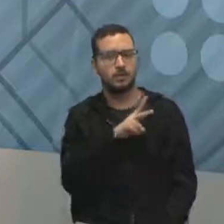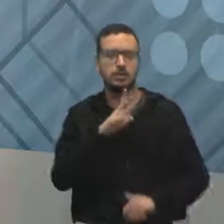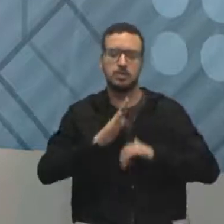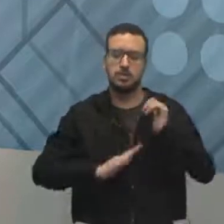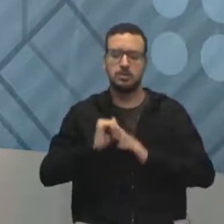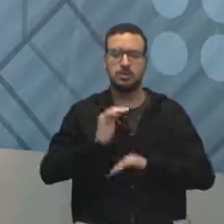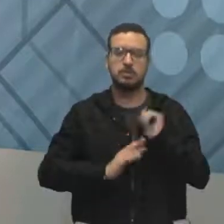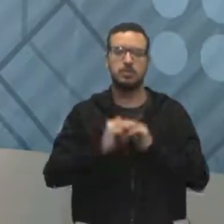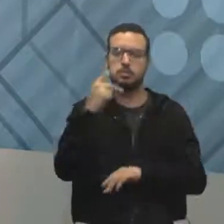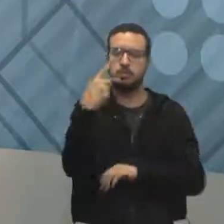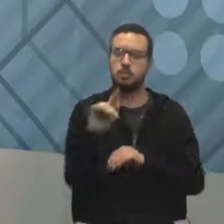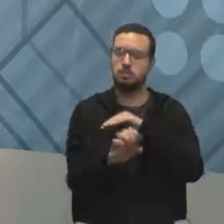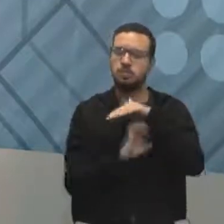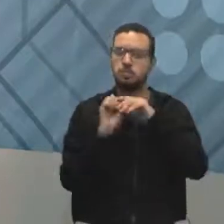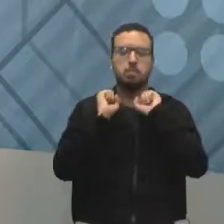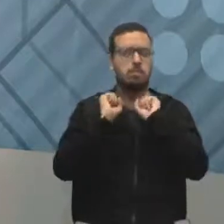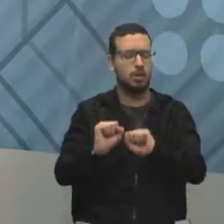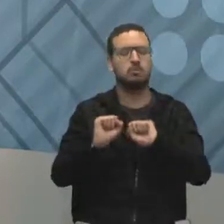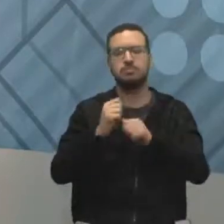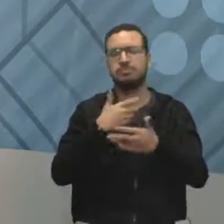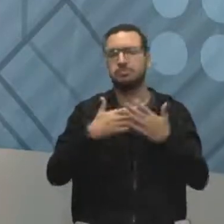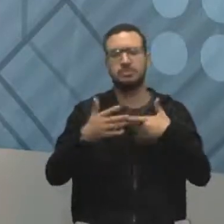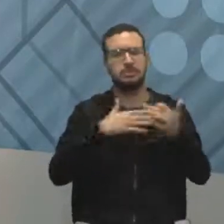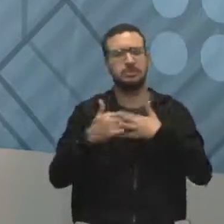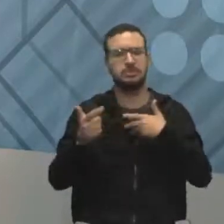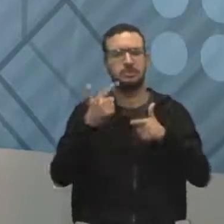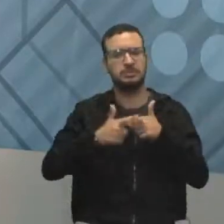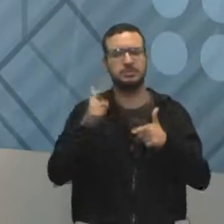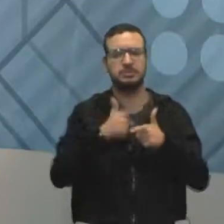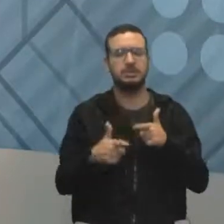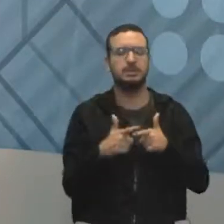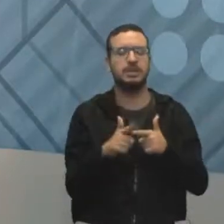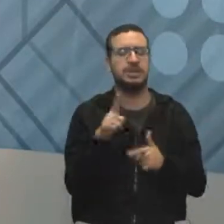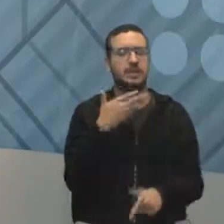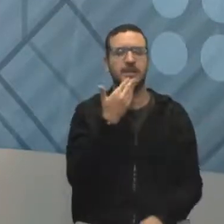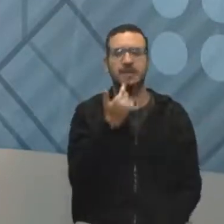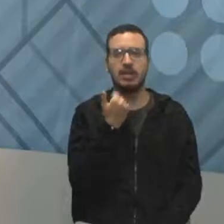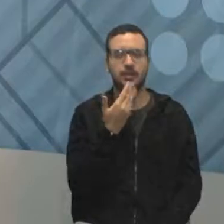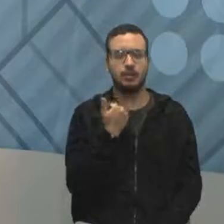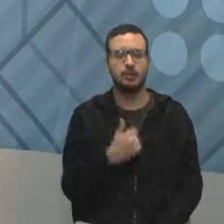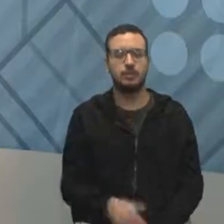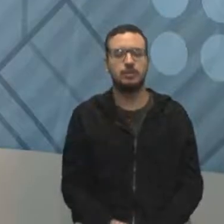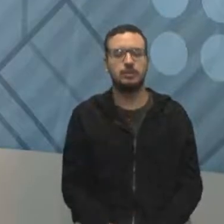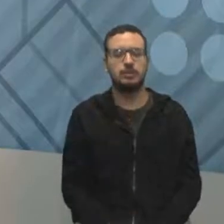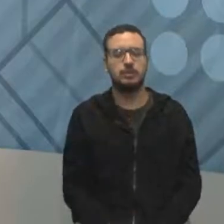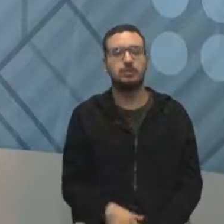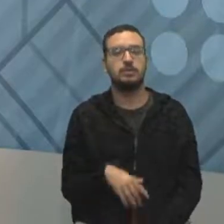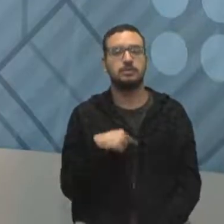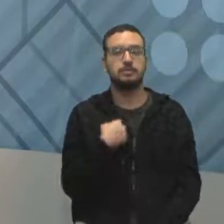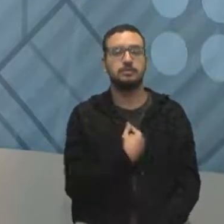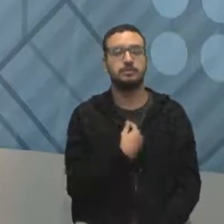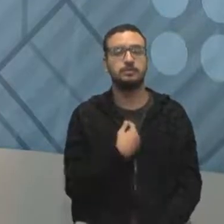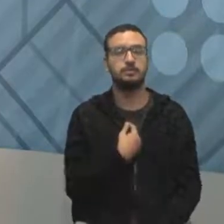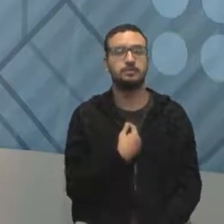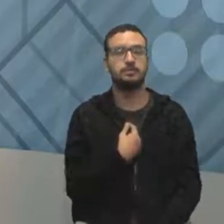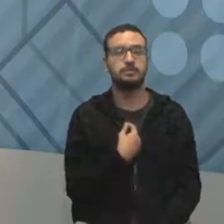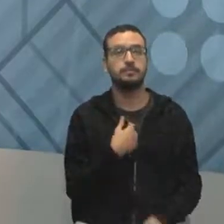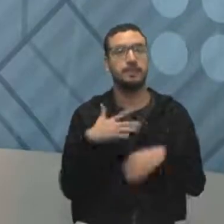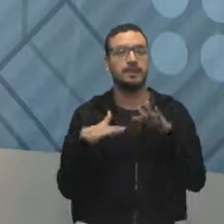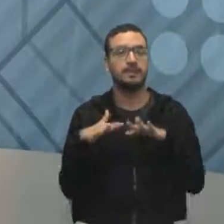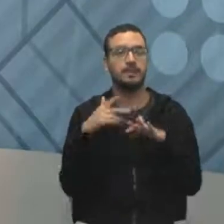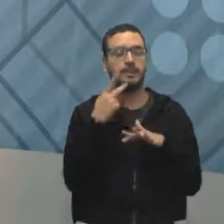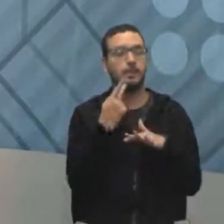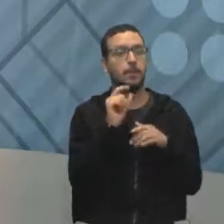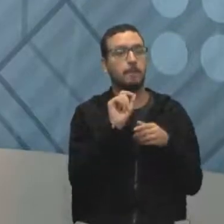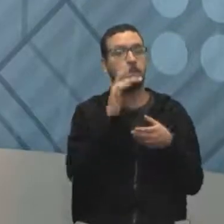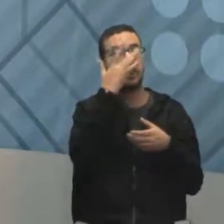sua empresa, para resolver qualquer problema. Uma técnica muito fácil. A gente costuma dizer assim, quem está de fora